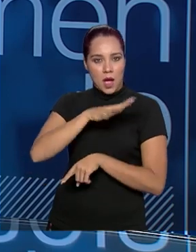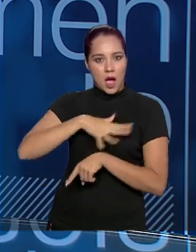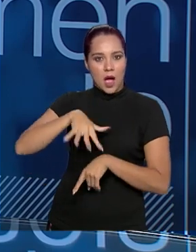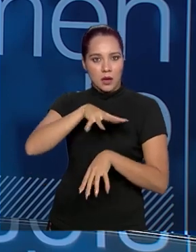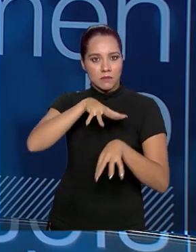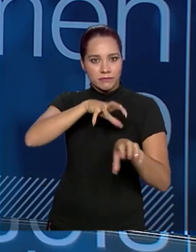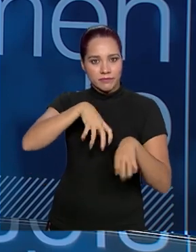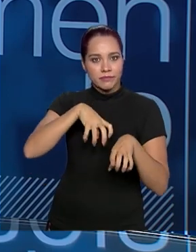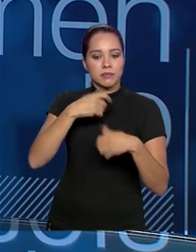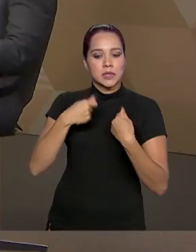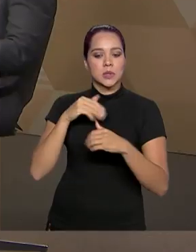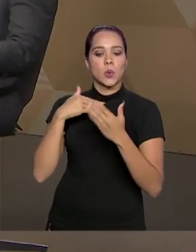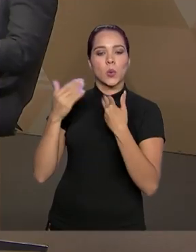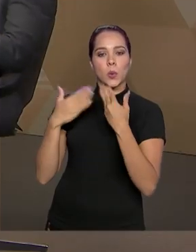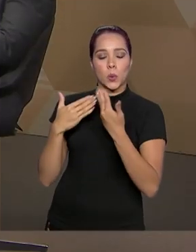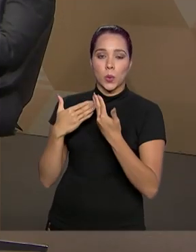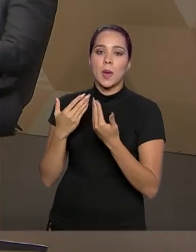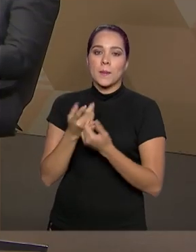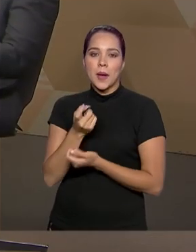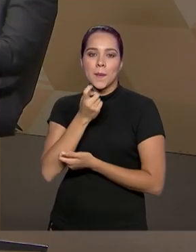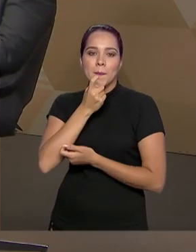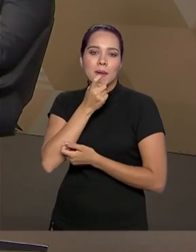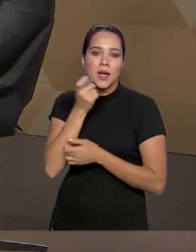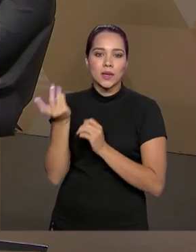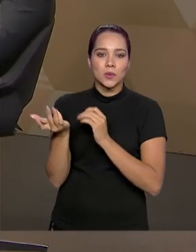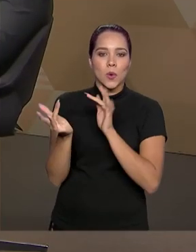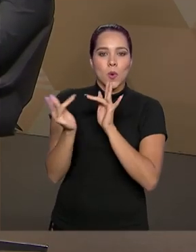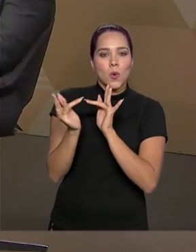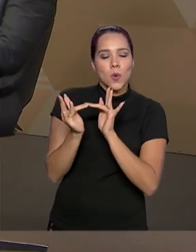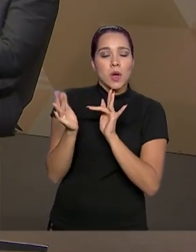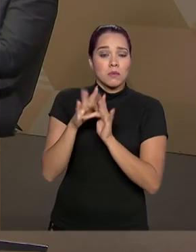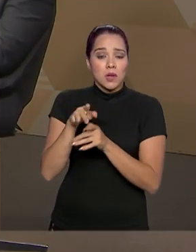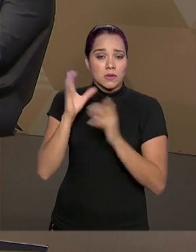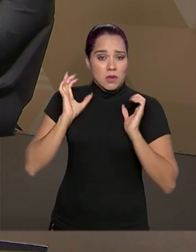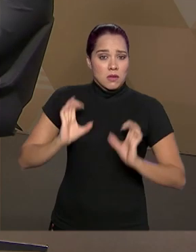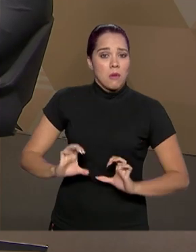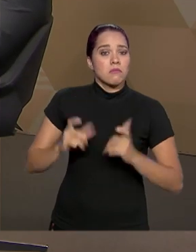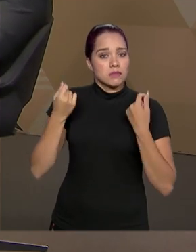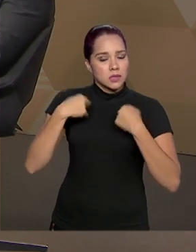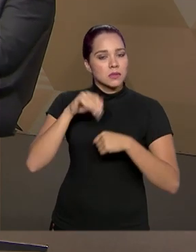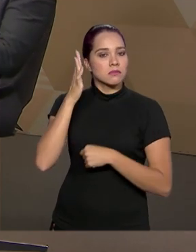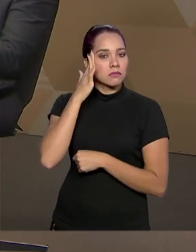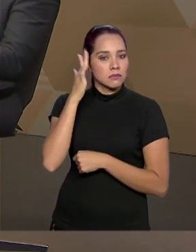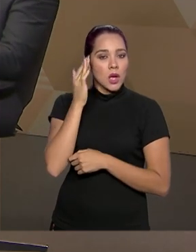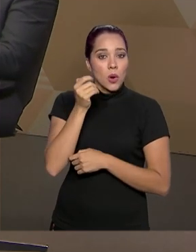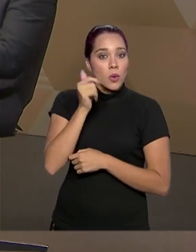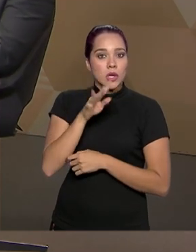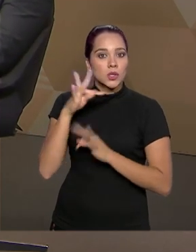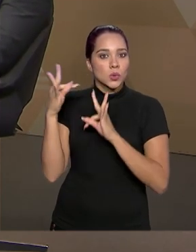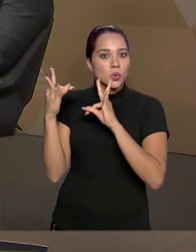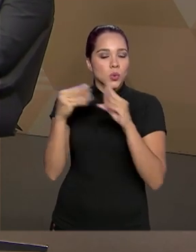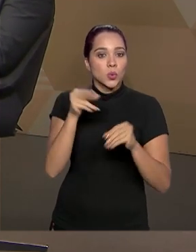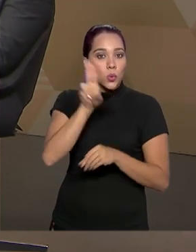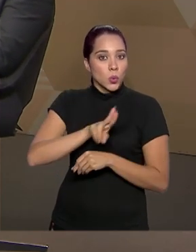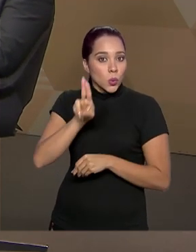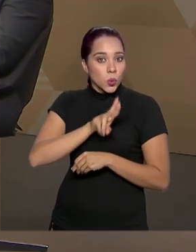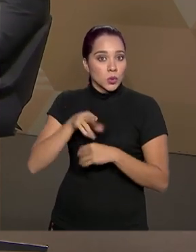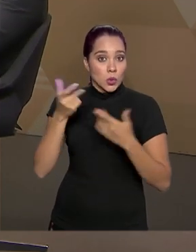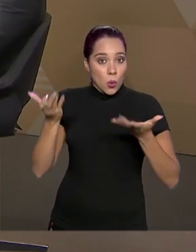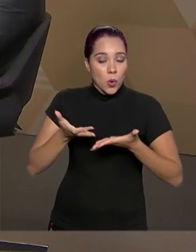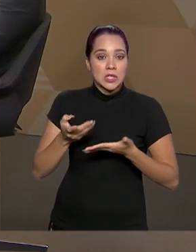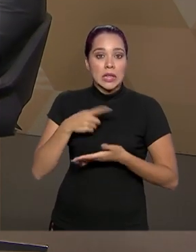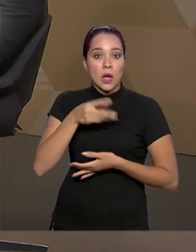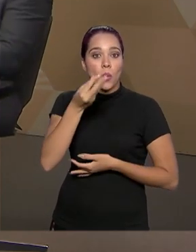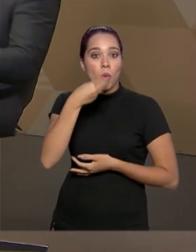tem que se comunicar mais. Tornar mais próximo também do cidadão. próximo, que o cidadão tem que saber que quase tudo que ele usa hoje, até o